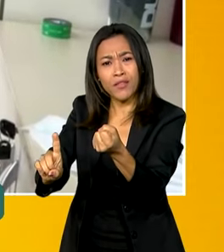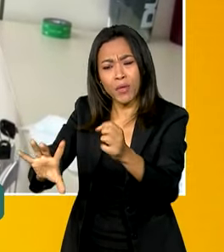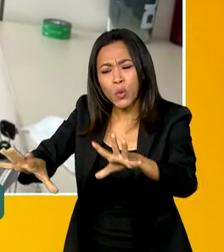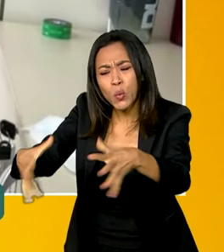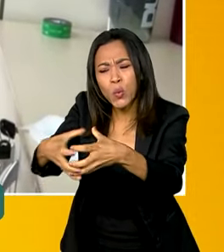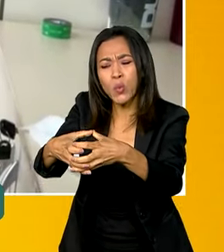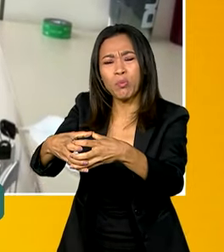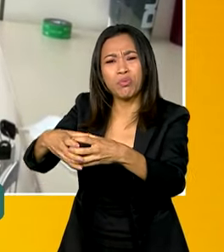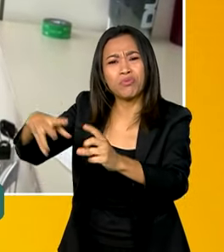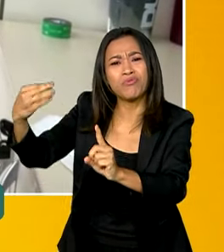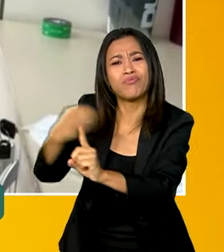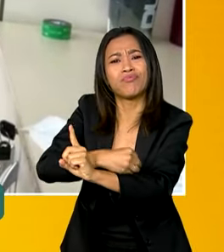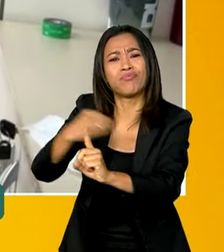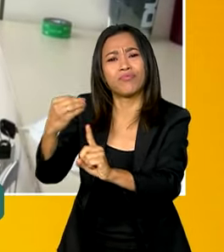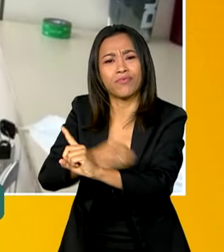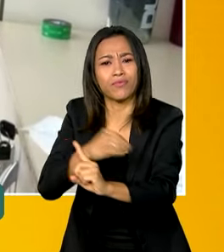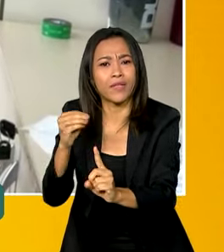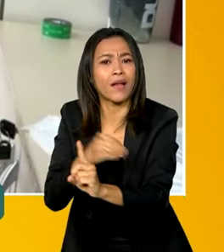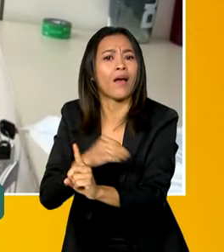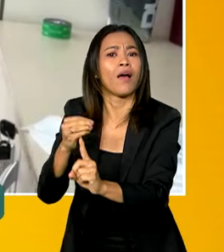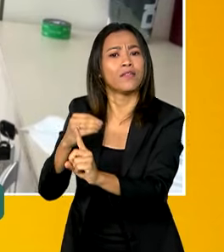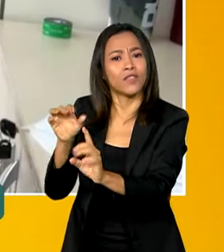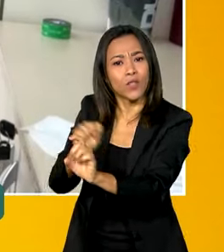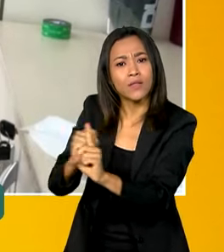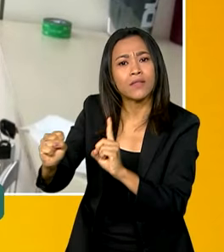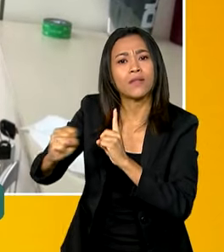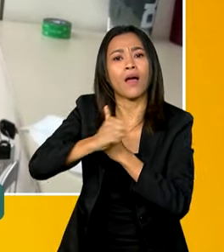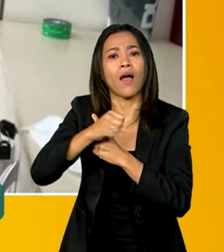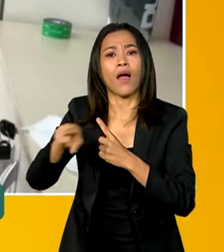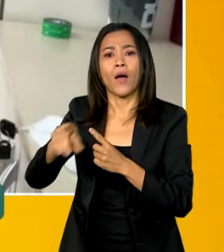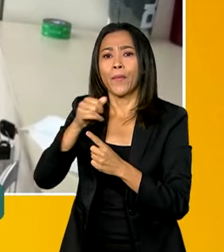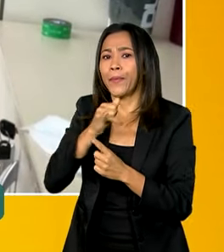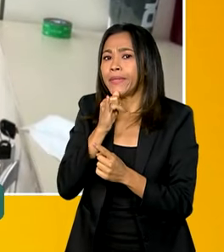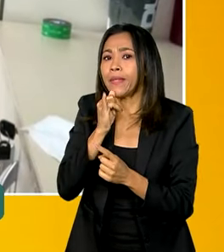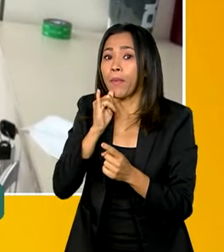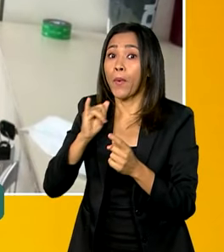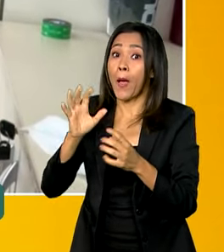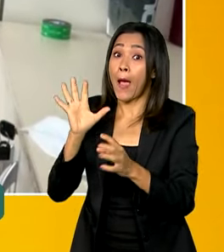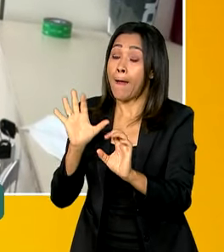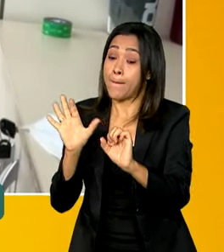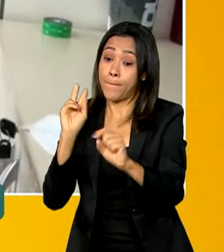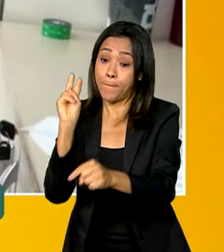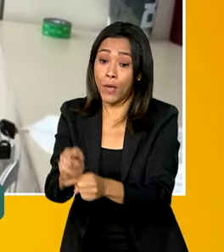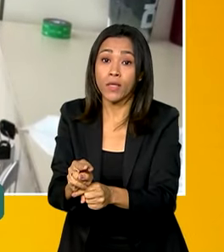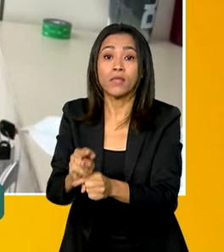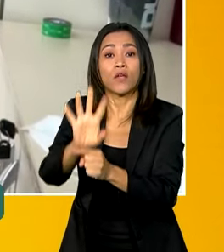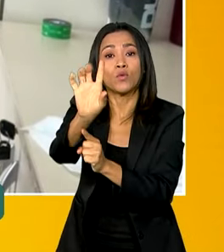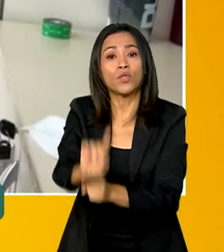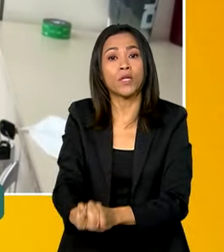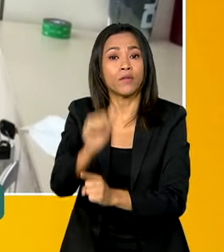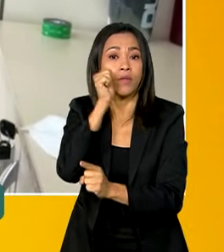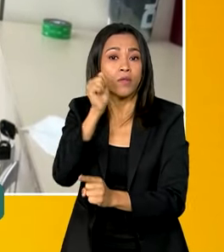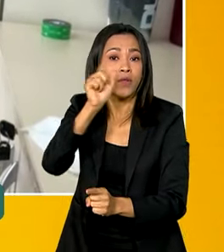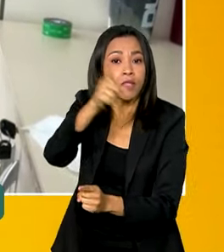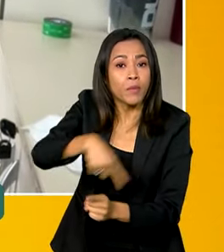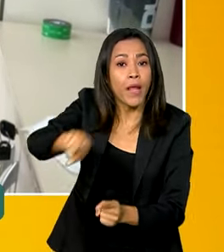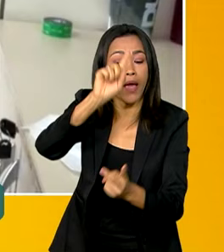vulnerabilidade. Então são projetos que estão relacionados à questão da proteção do direito da mulher, da proteção dos direitos das pessoas